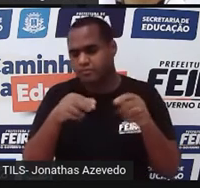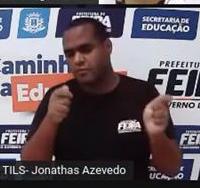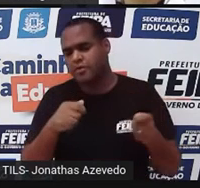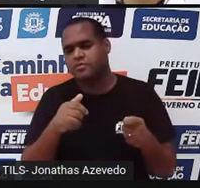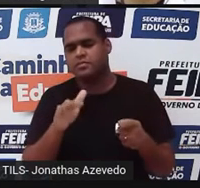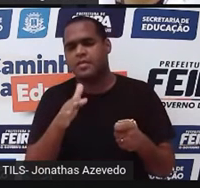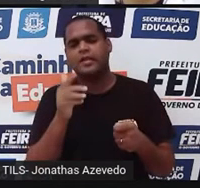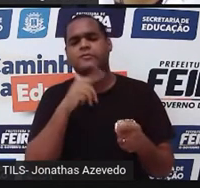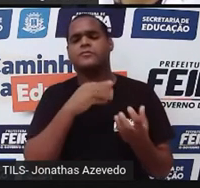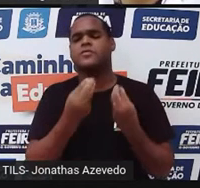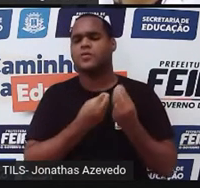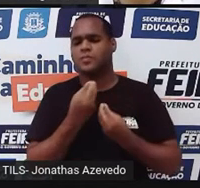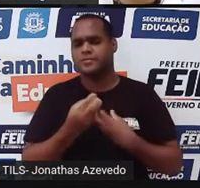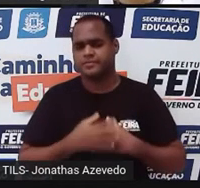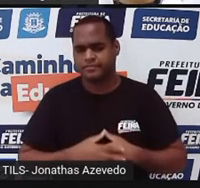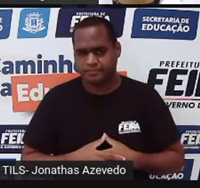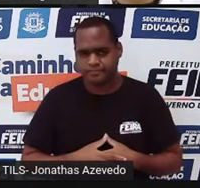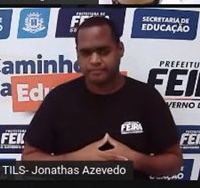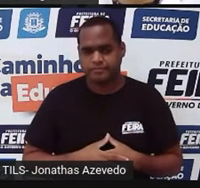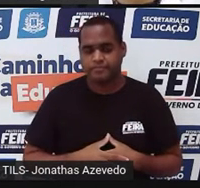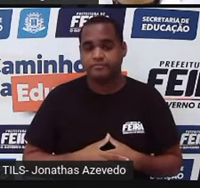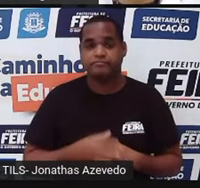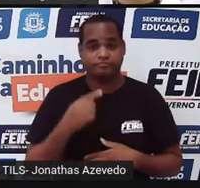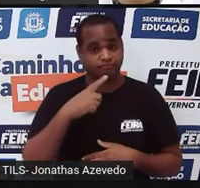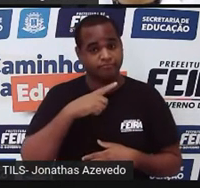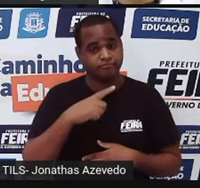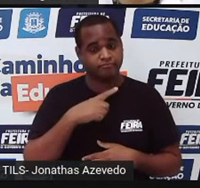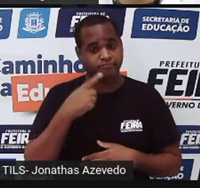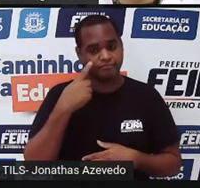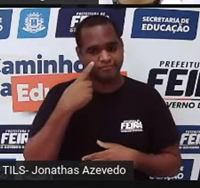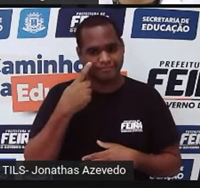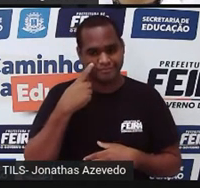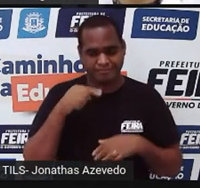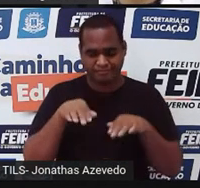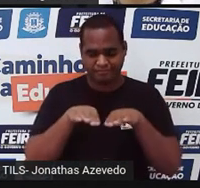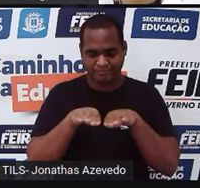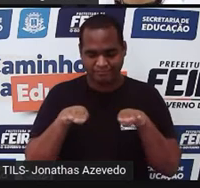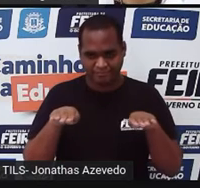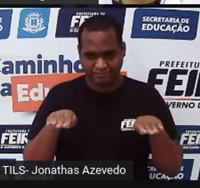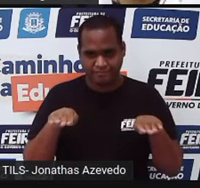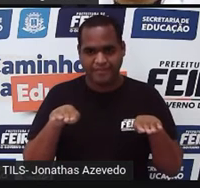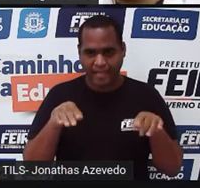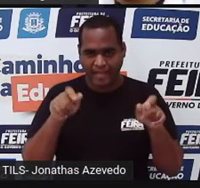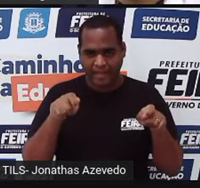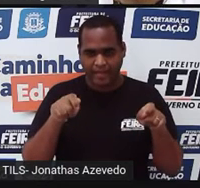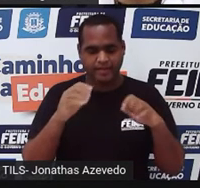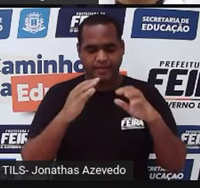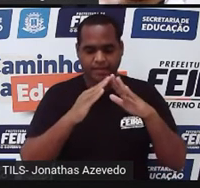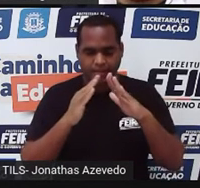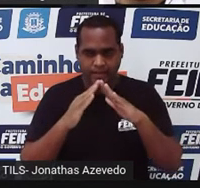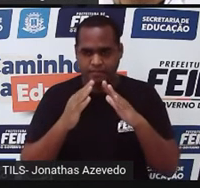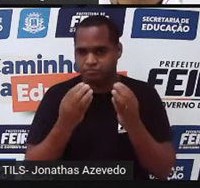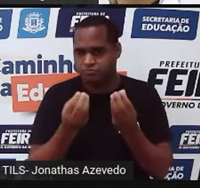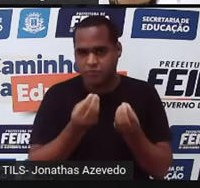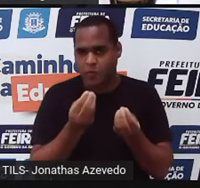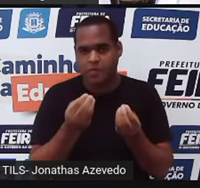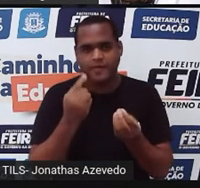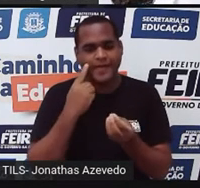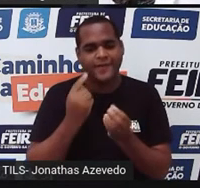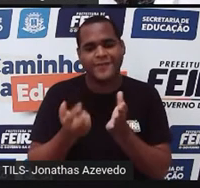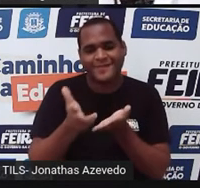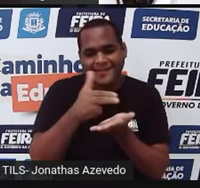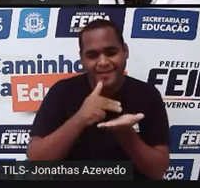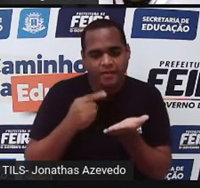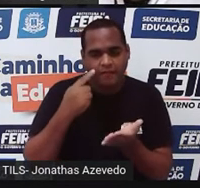faremos isso, né? A gente tem ali uma planta baixa de uma casa, que é um desenho feito como se a gente